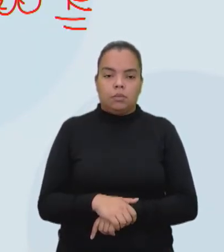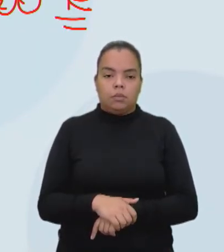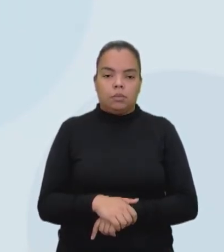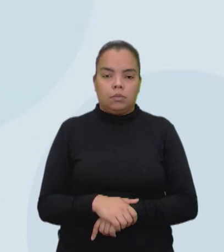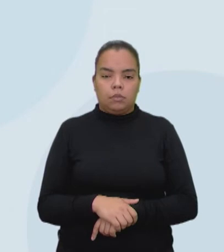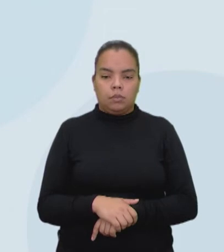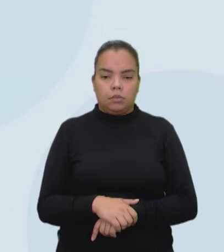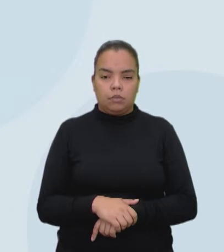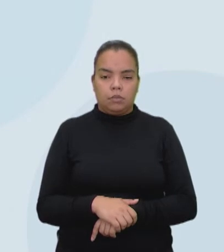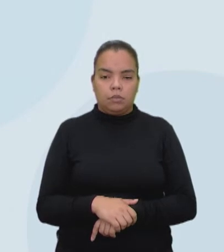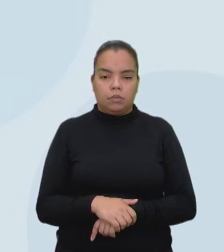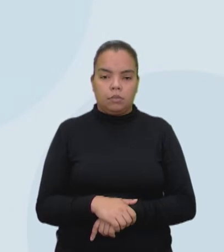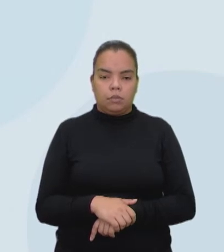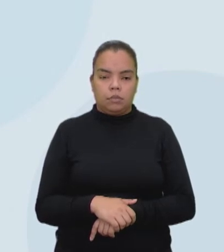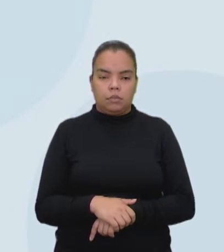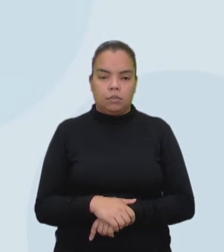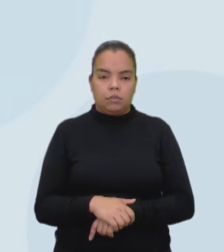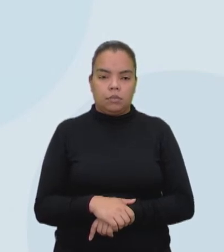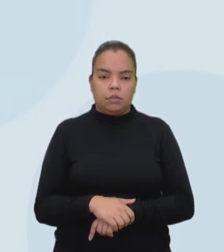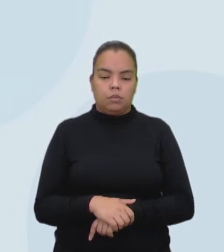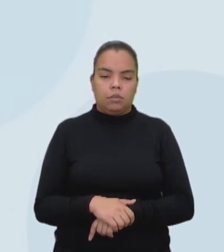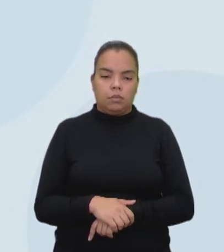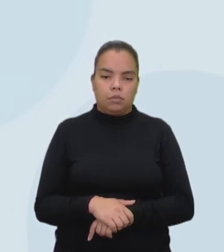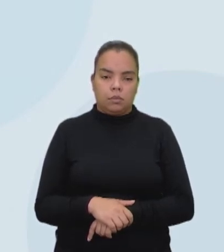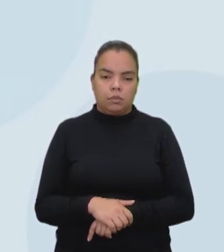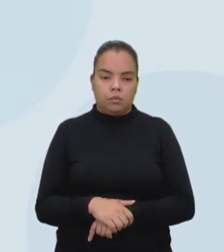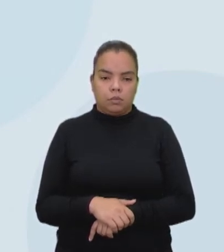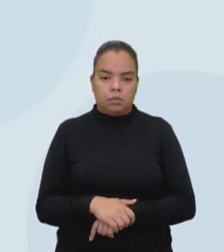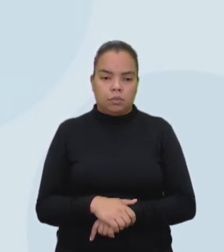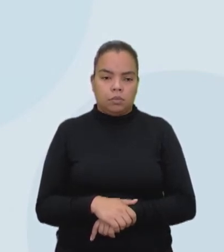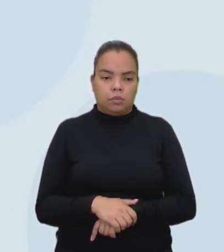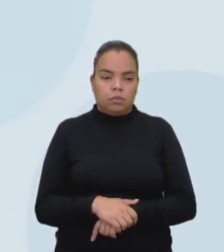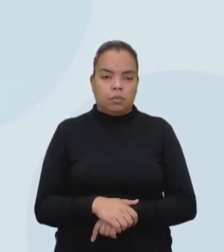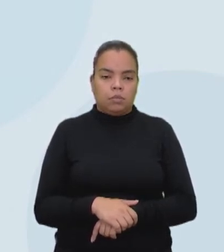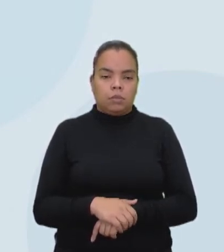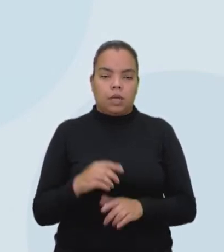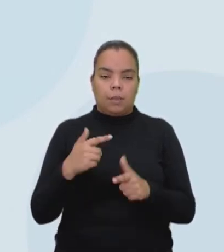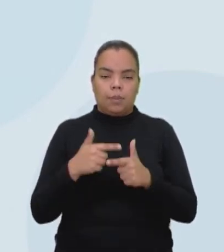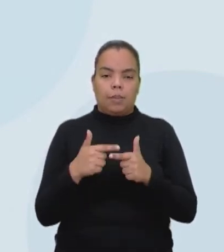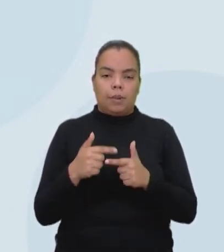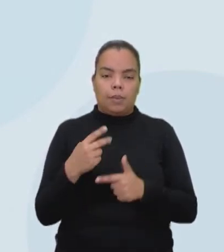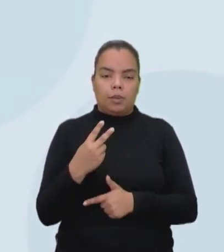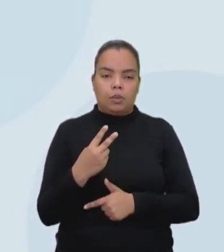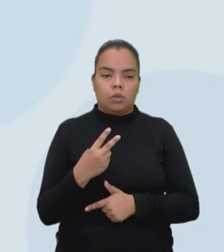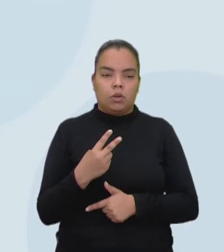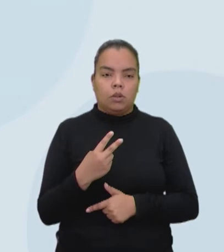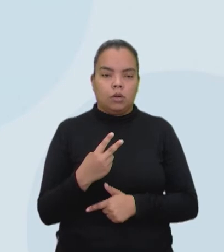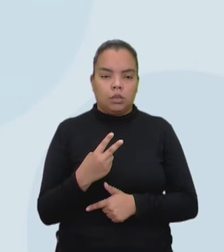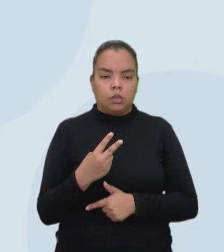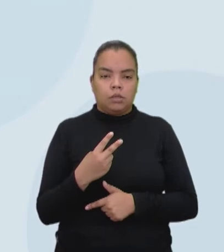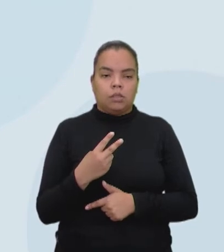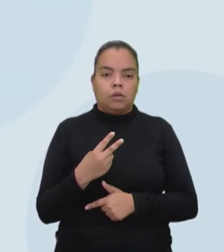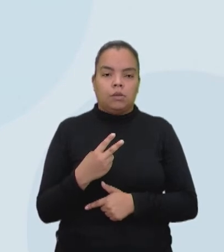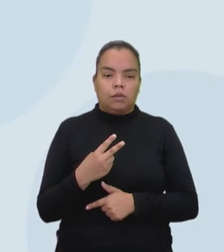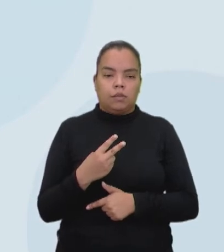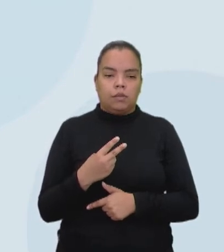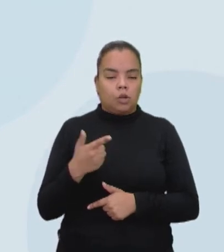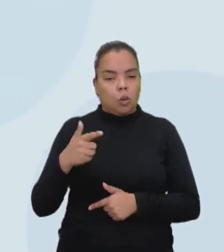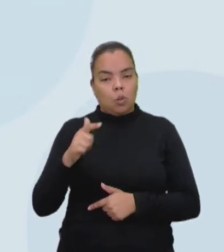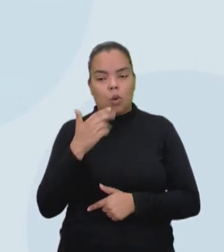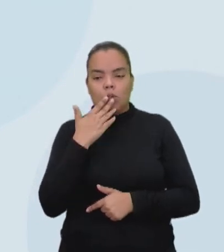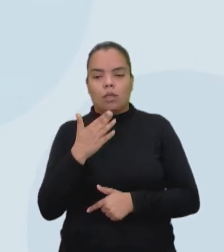dá pra pôr pausa, né? Pausa, né? Então, na situação 2, eu vou até fazer de roxinho.